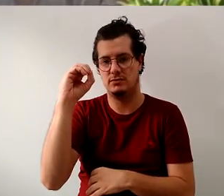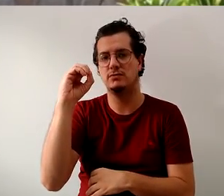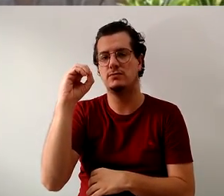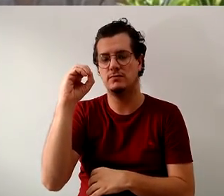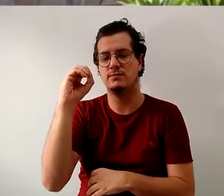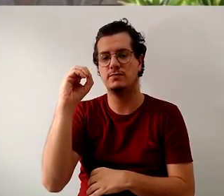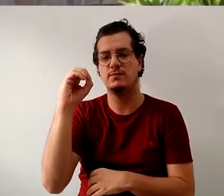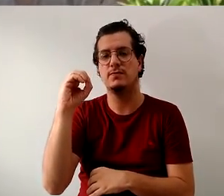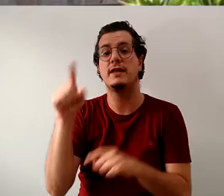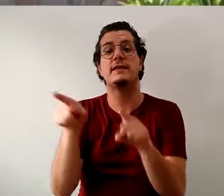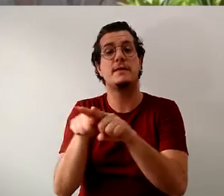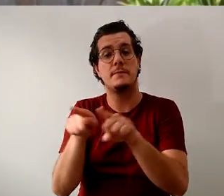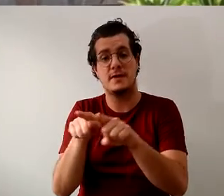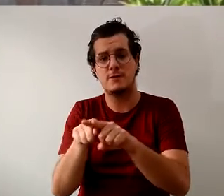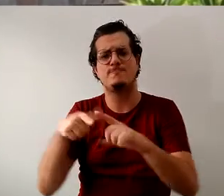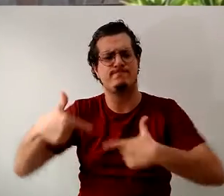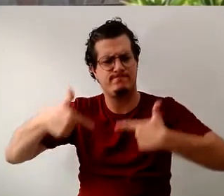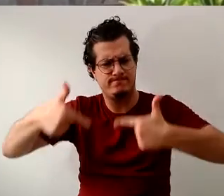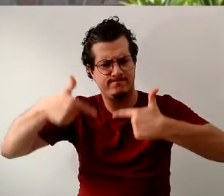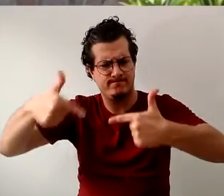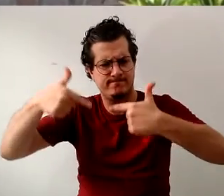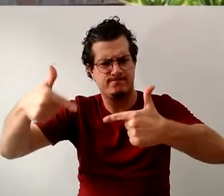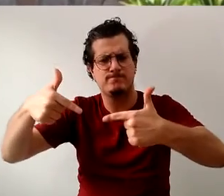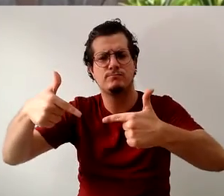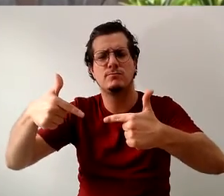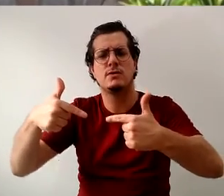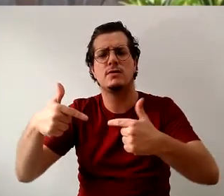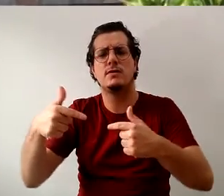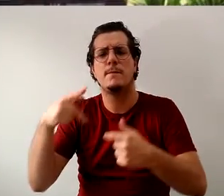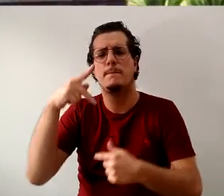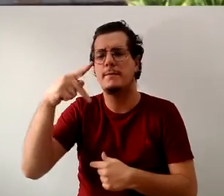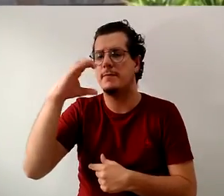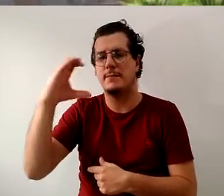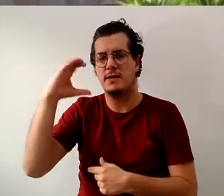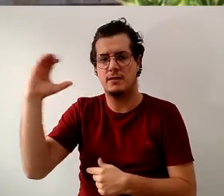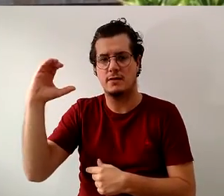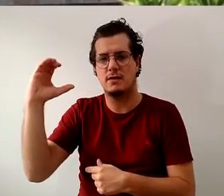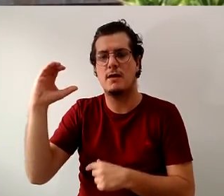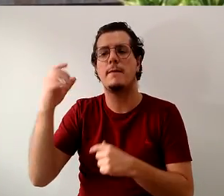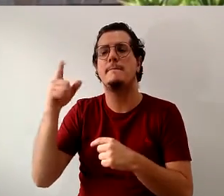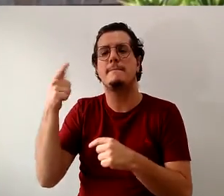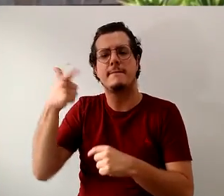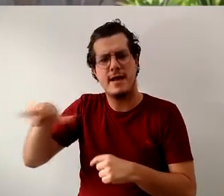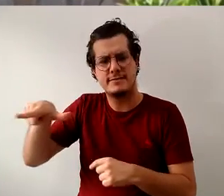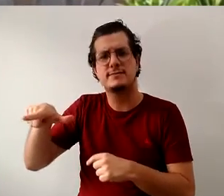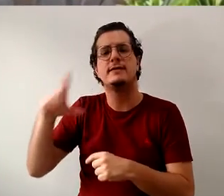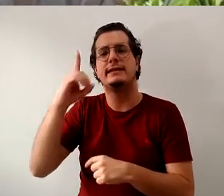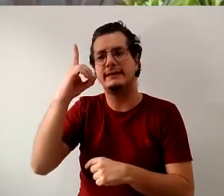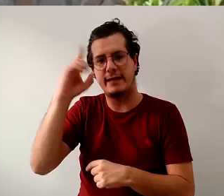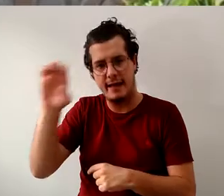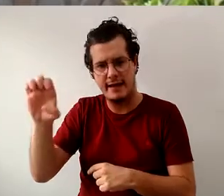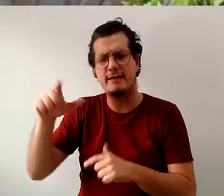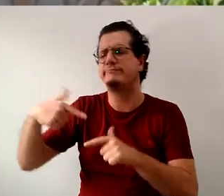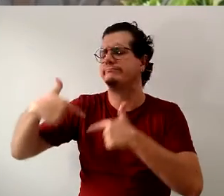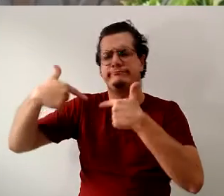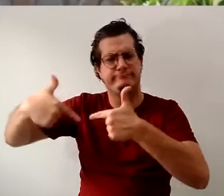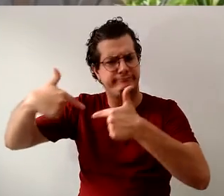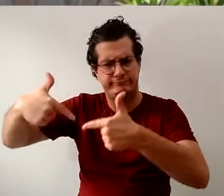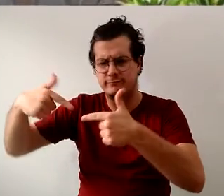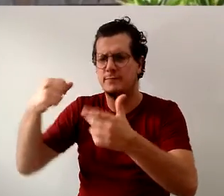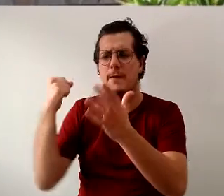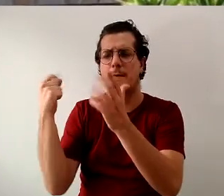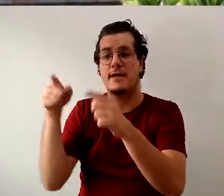funcionários, a luta pelo PCC da casa, a DE, a uneal, seu maior